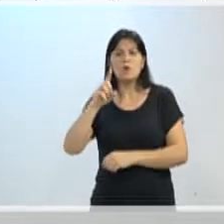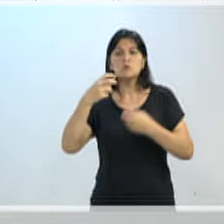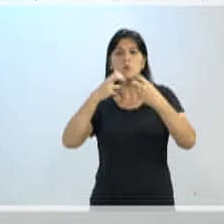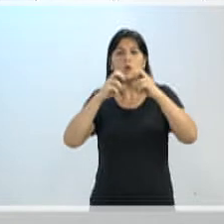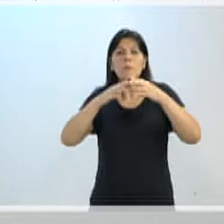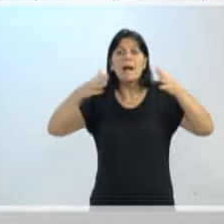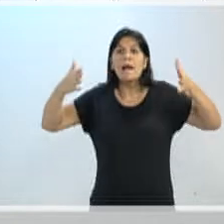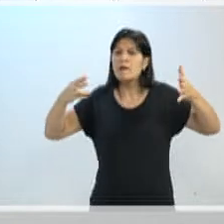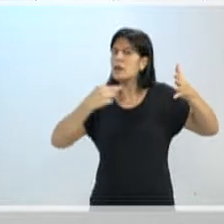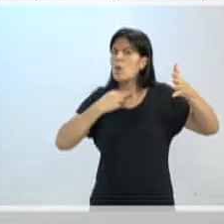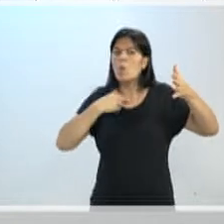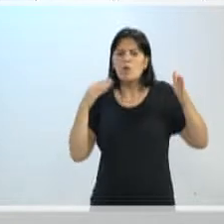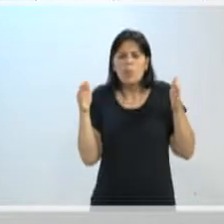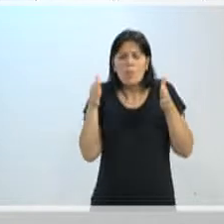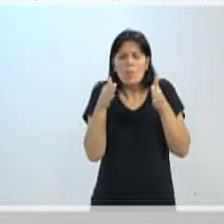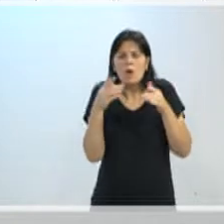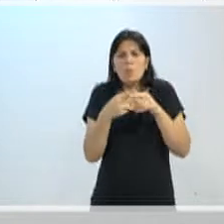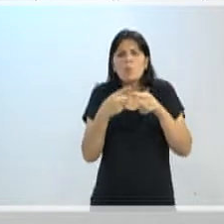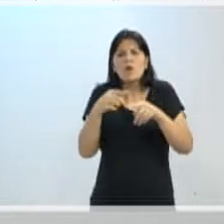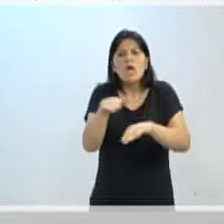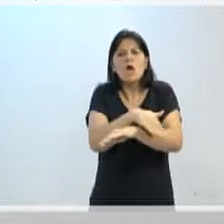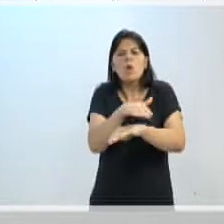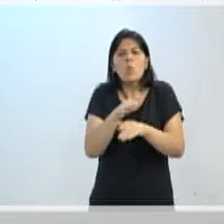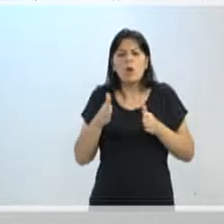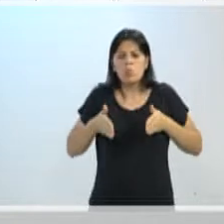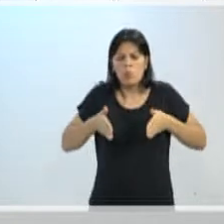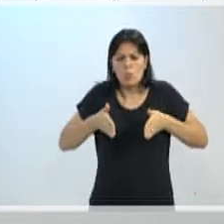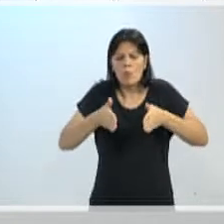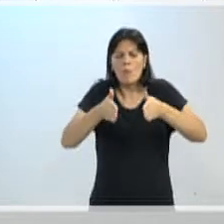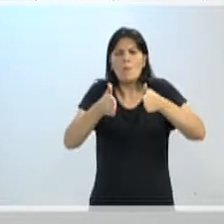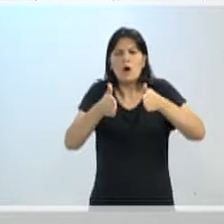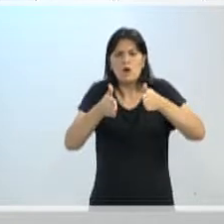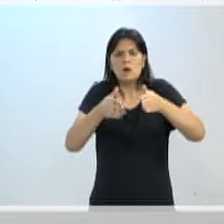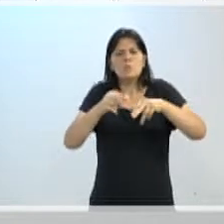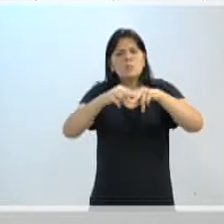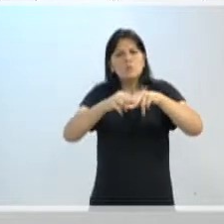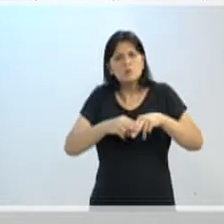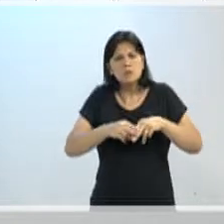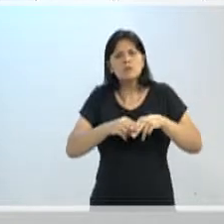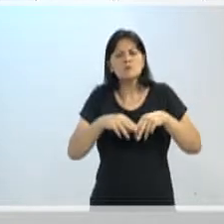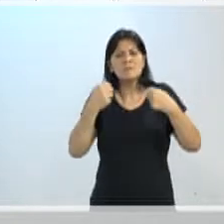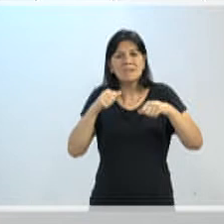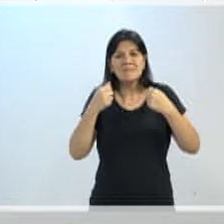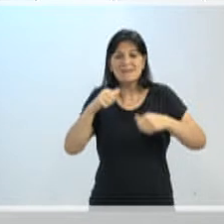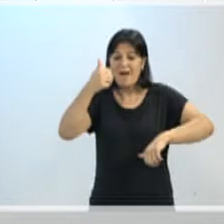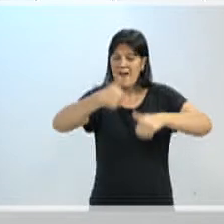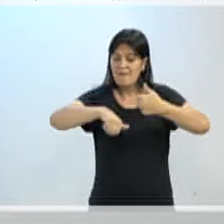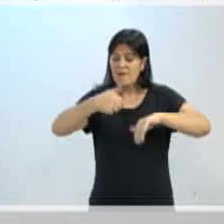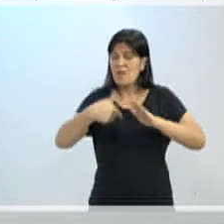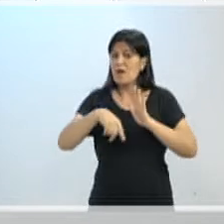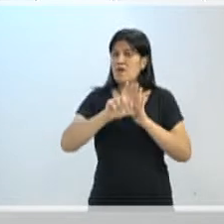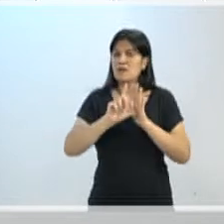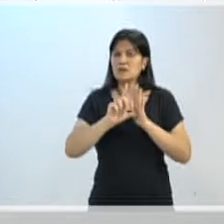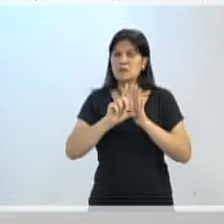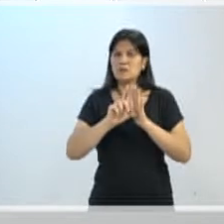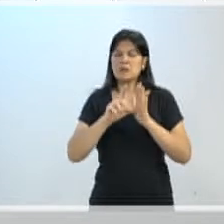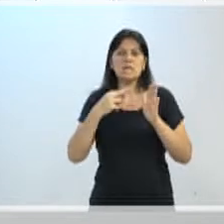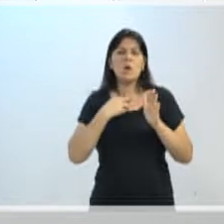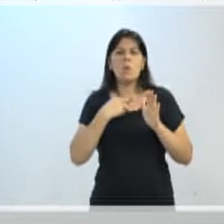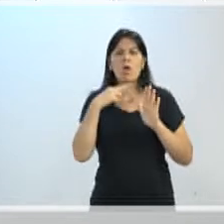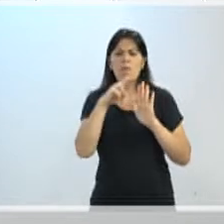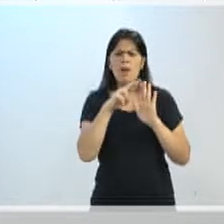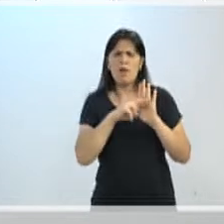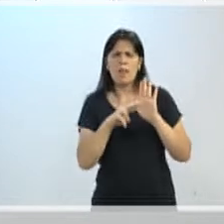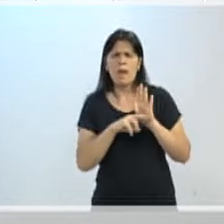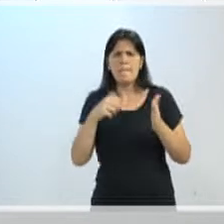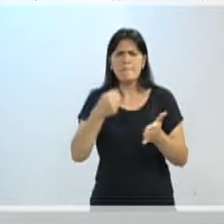botar um ônibus pequeno com relação ao tamanho da rua. Então, a concessionária, a concedente, ela não pode impor regras dessa maneira.